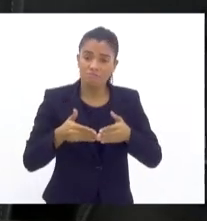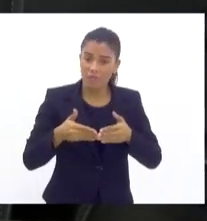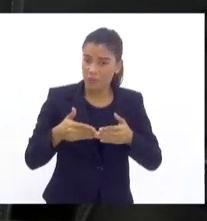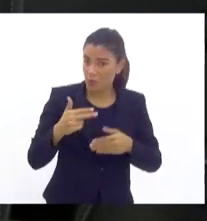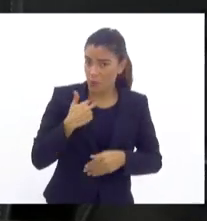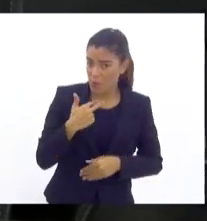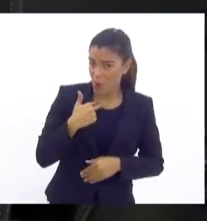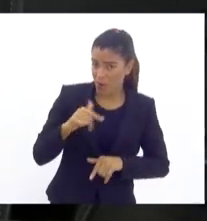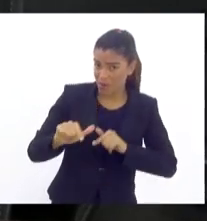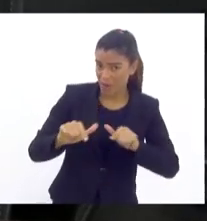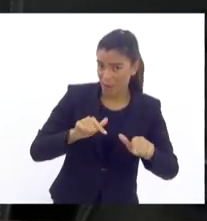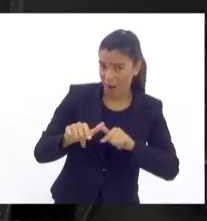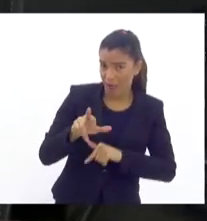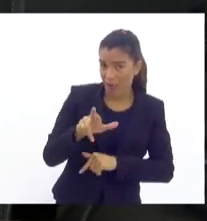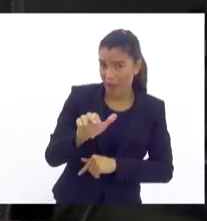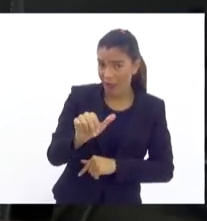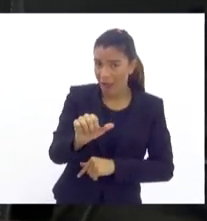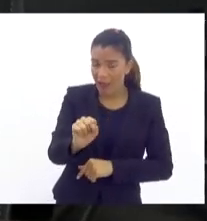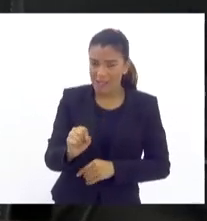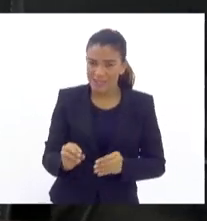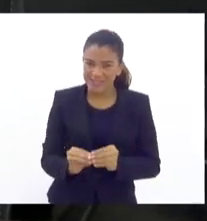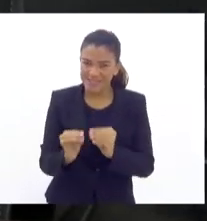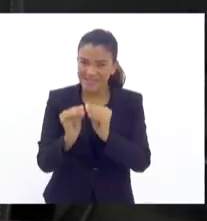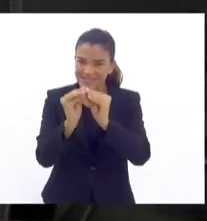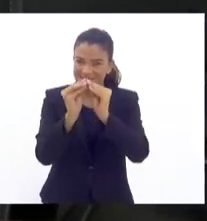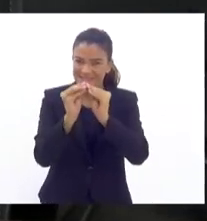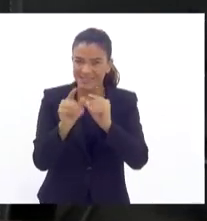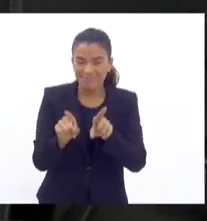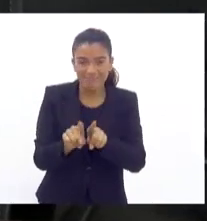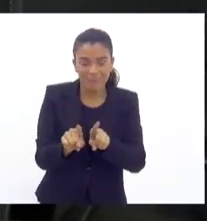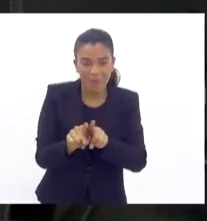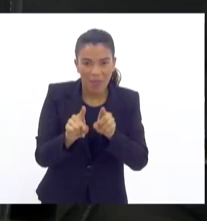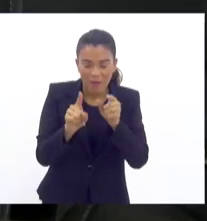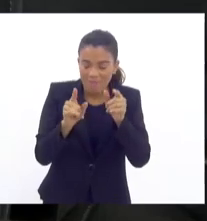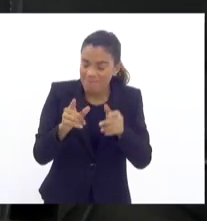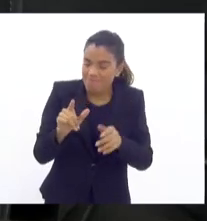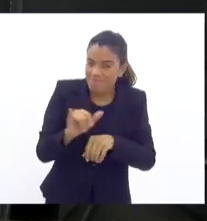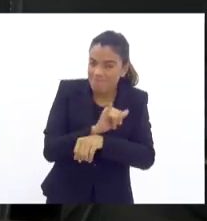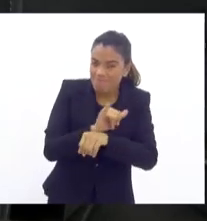pode fazer o seu raiz para poder levar o sustento para a casa de forma digna?